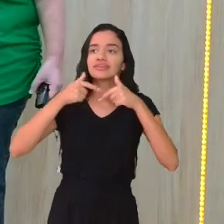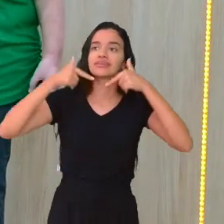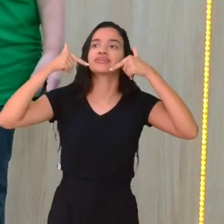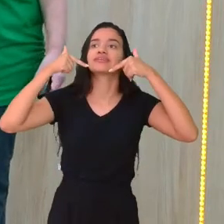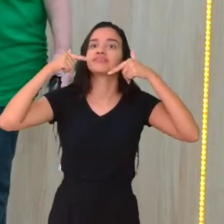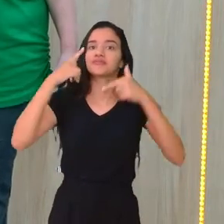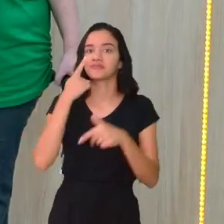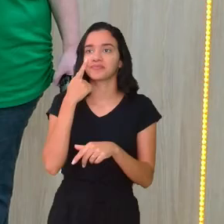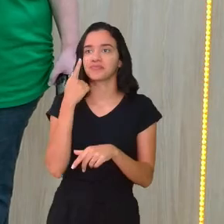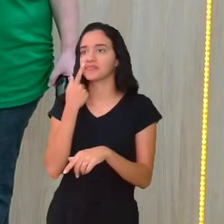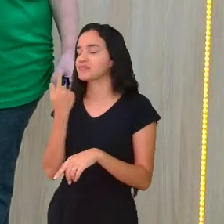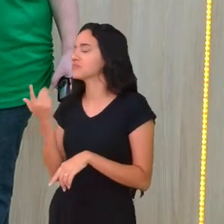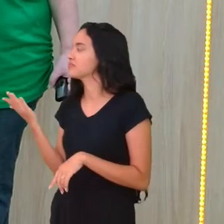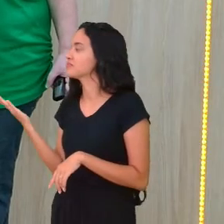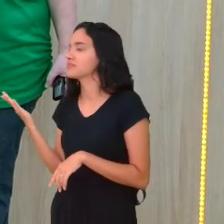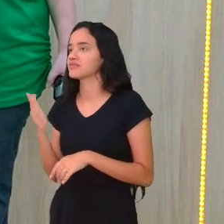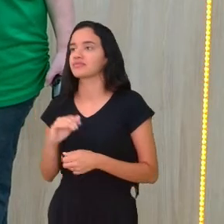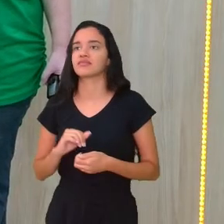simétrico? Aqui.